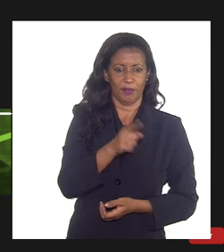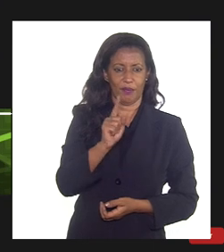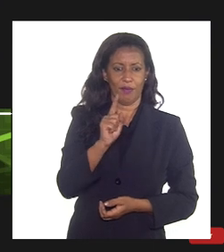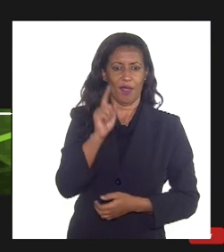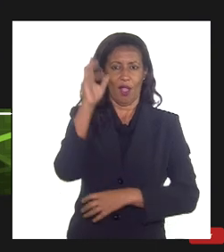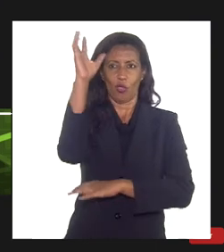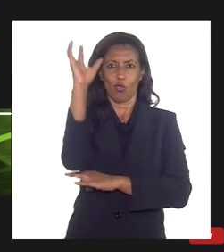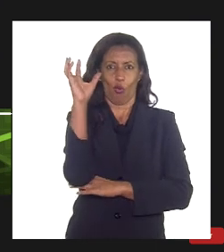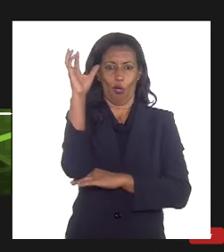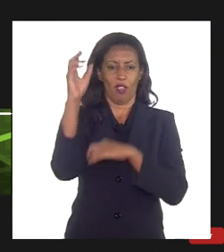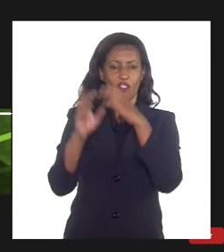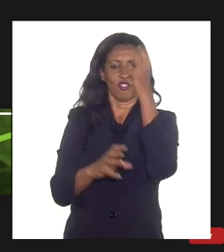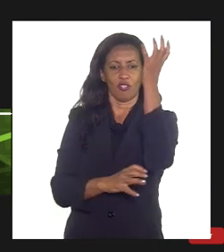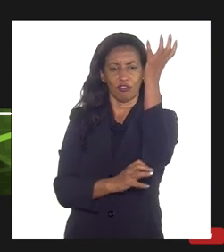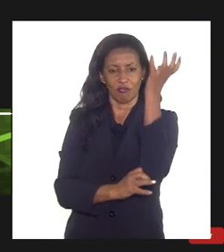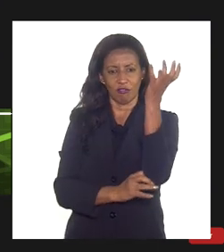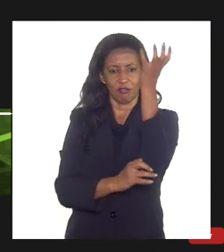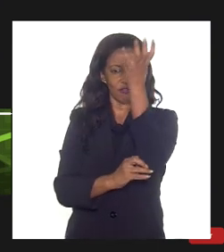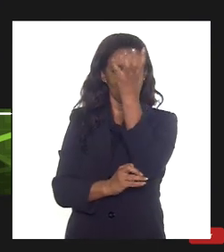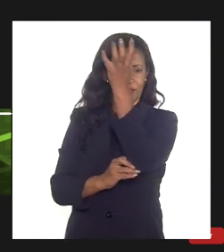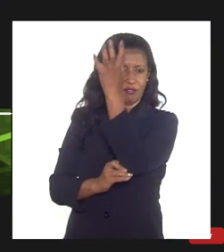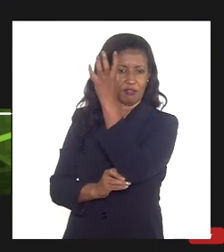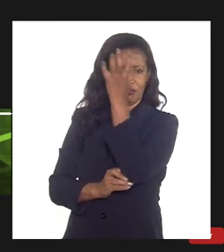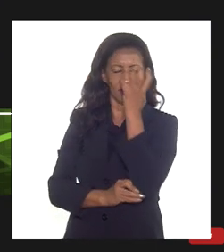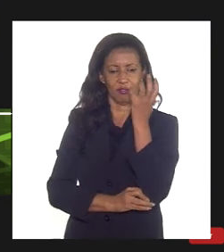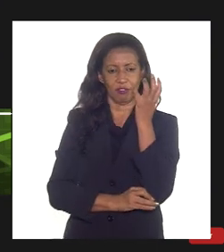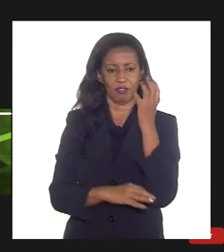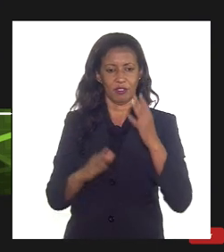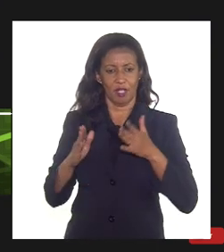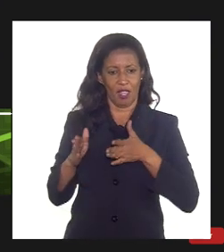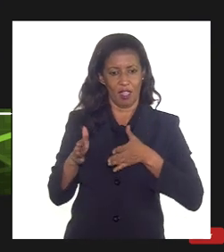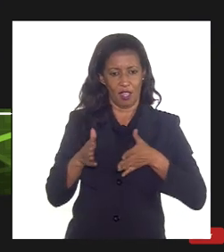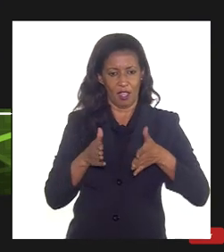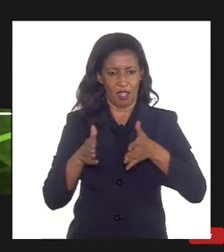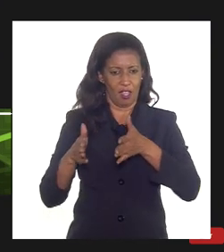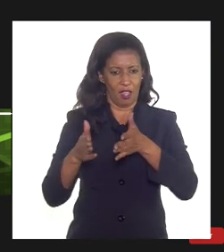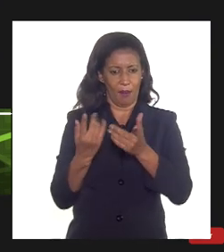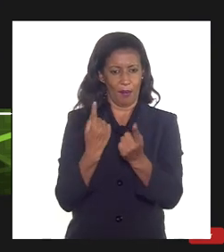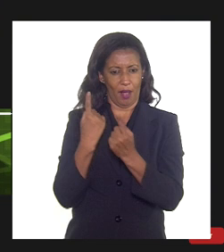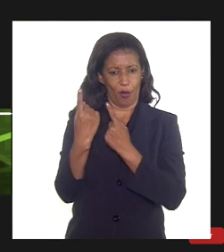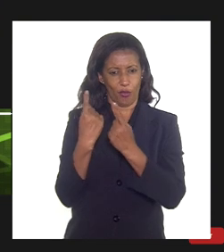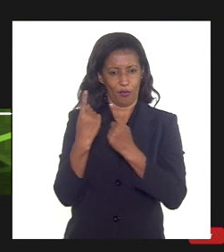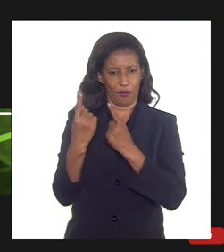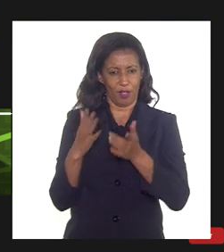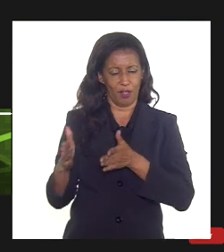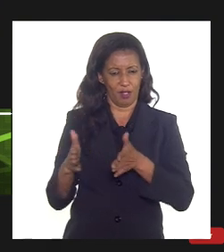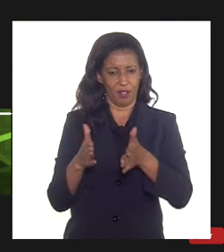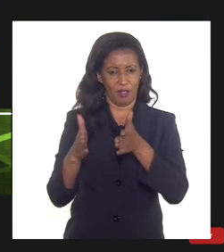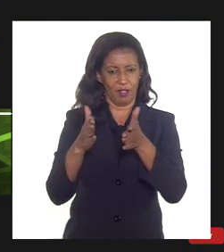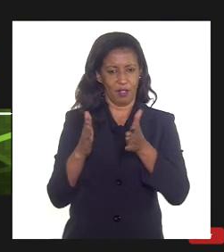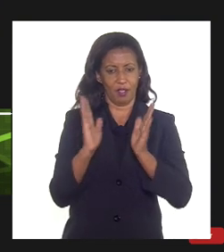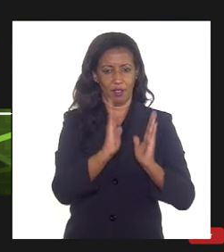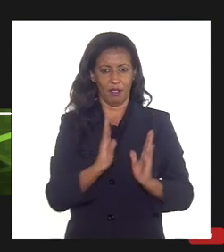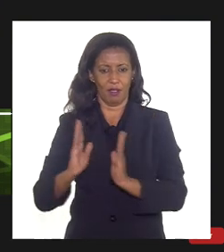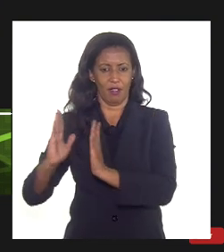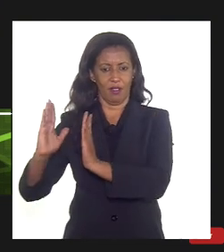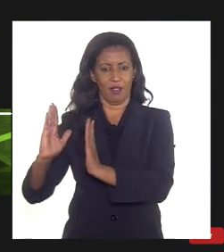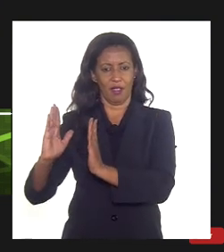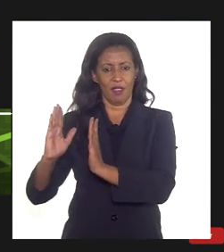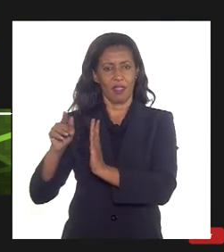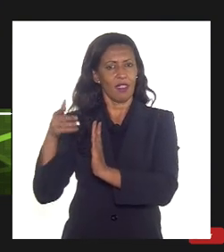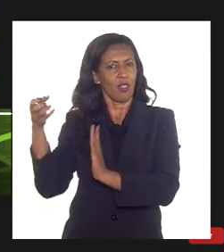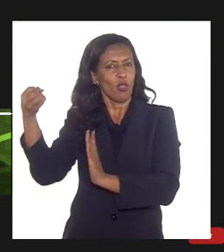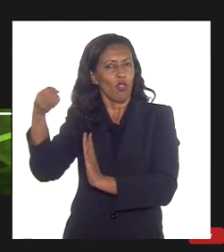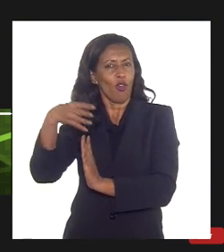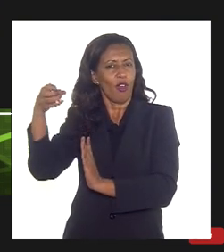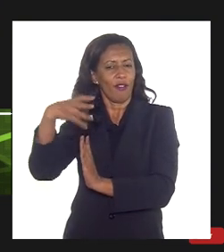erguidas da planta de processamento, a chegada daqui da tubovia. E aqui uma foto ainda mais recente,